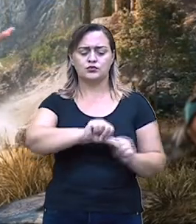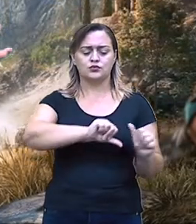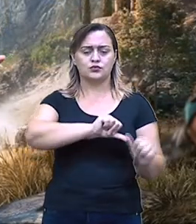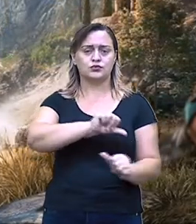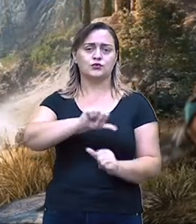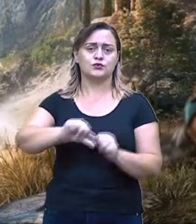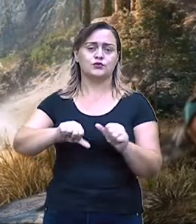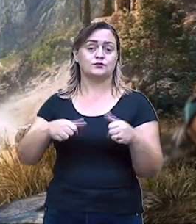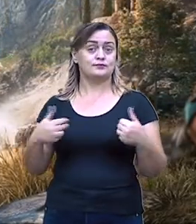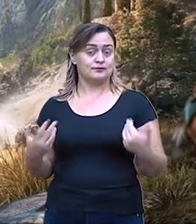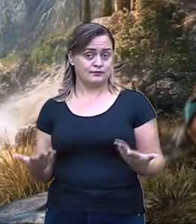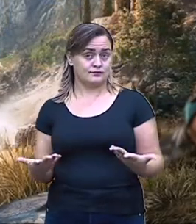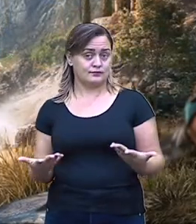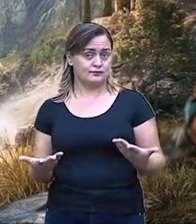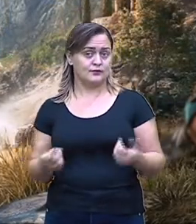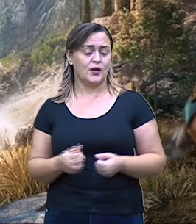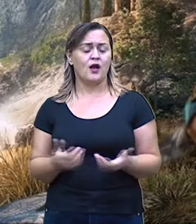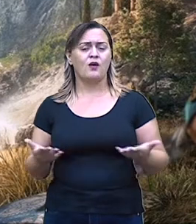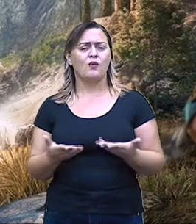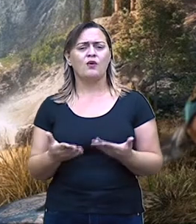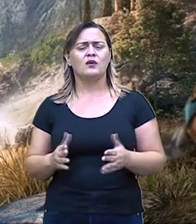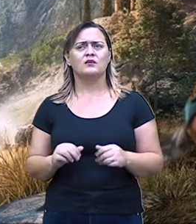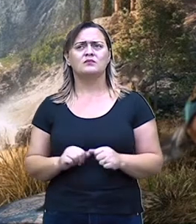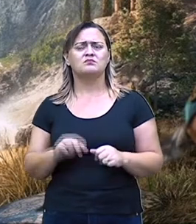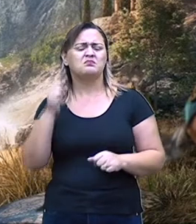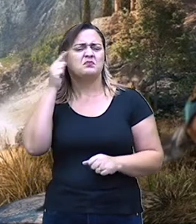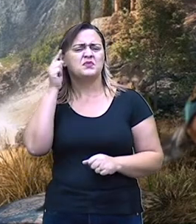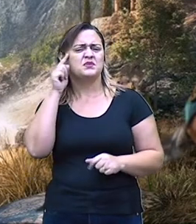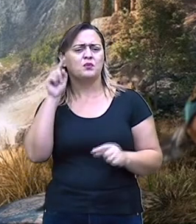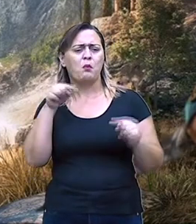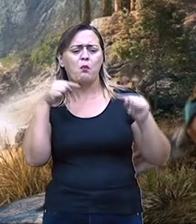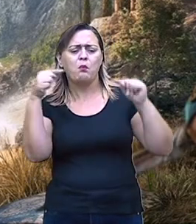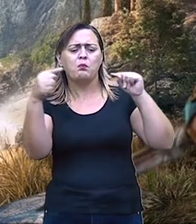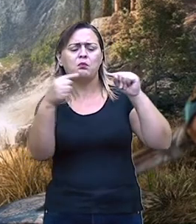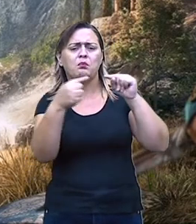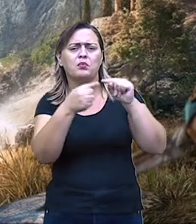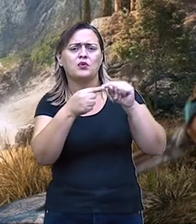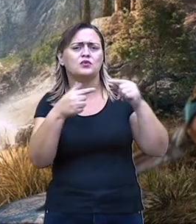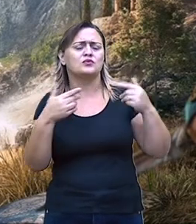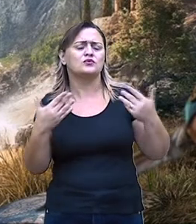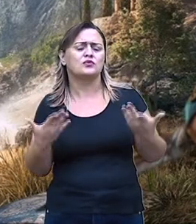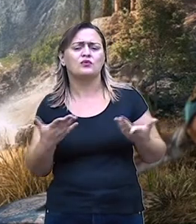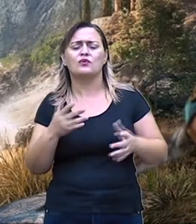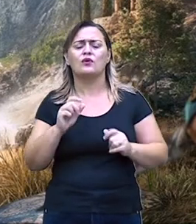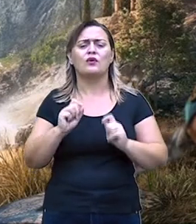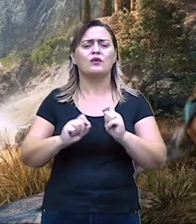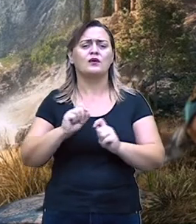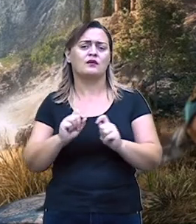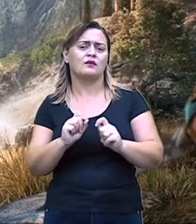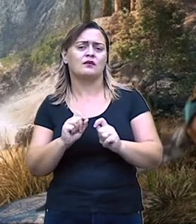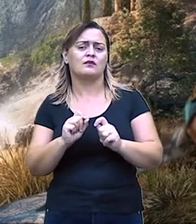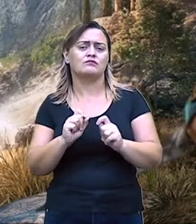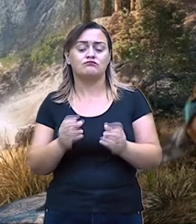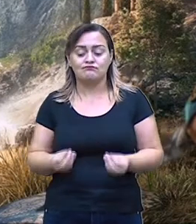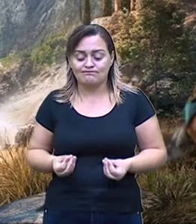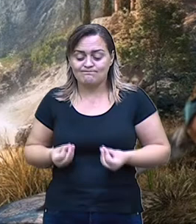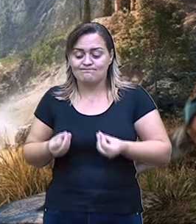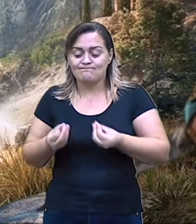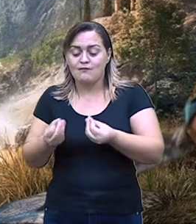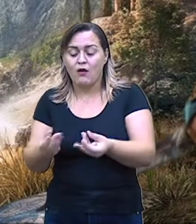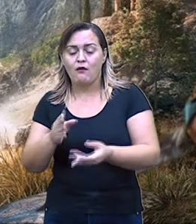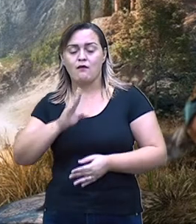objetivo, então, qual que é o objetivo principal aí do mito? Era transmitir conhecimento, explicar